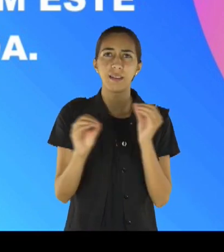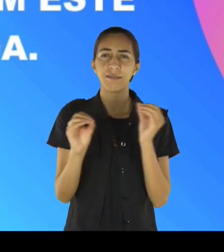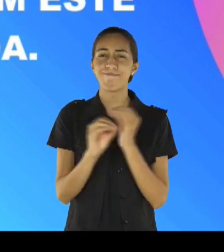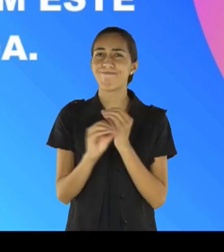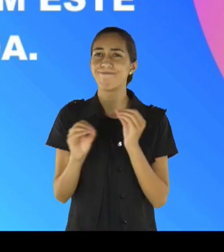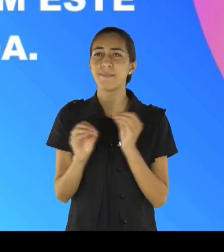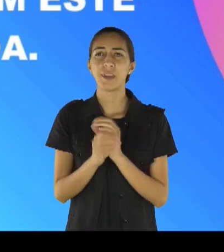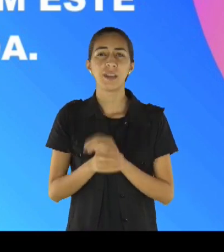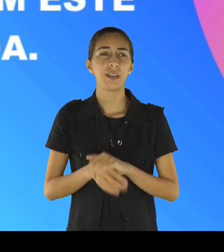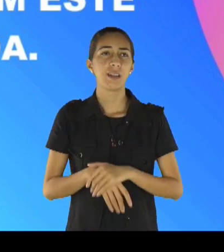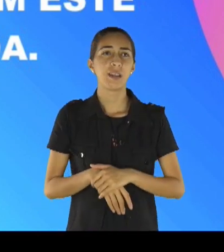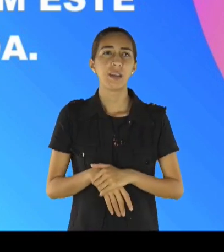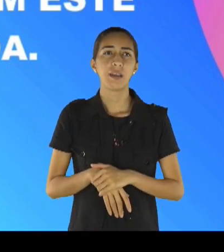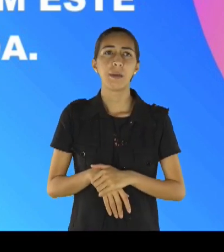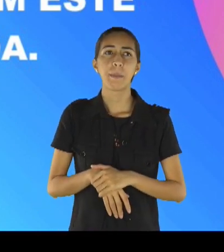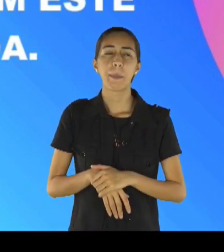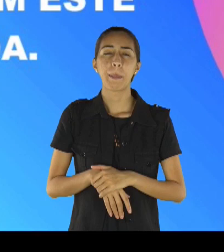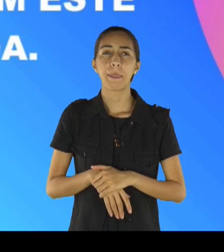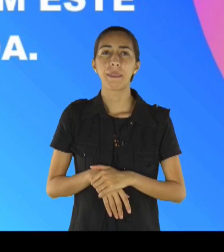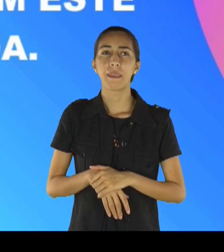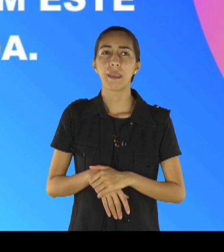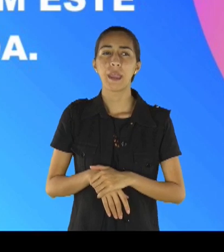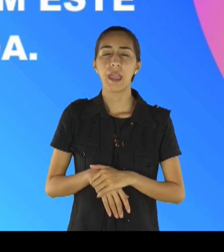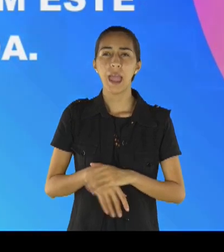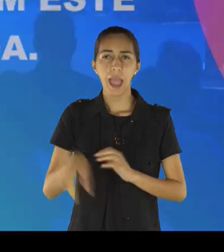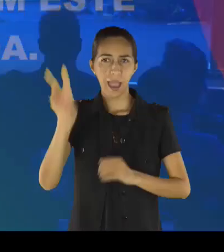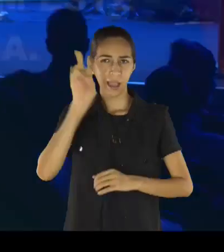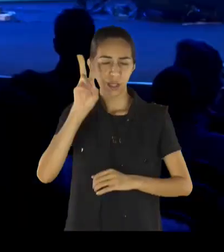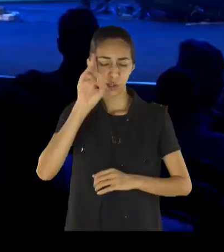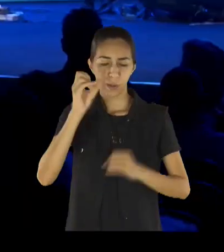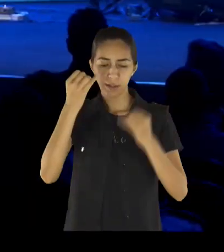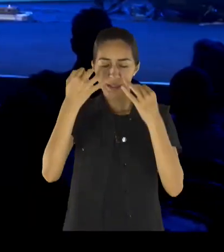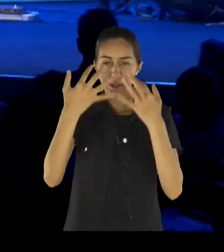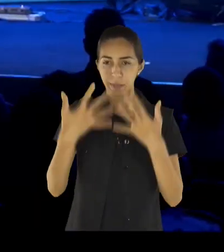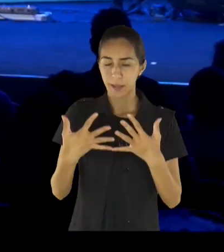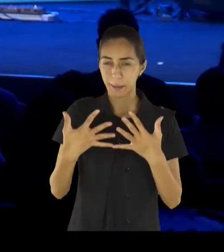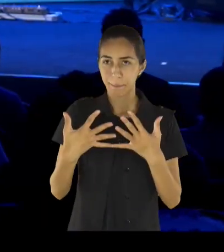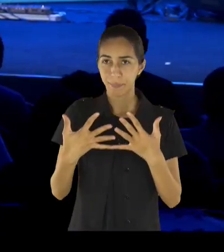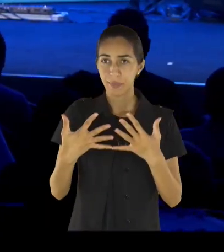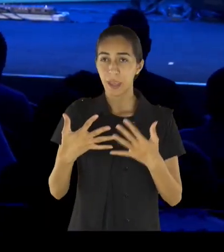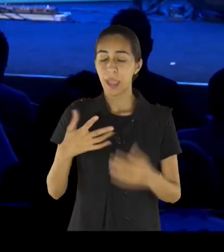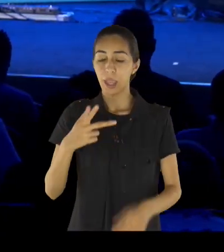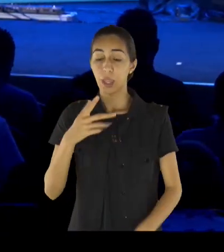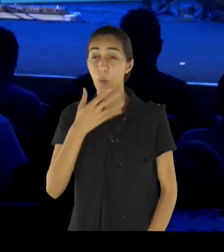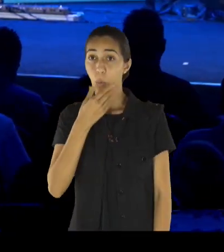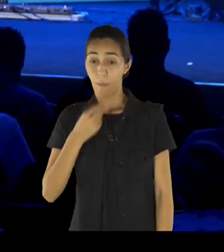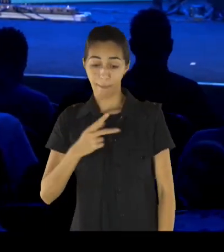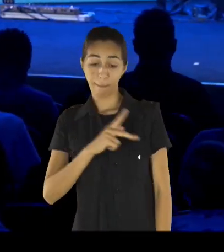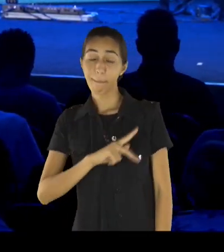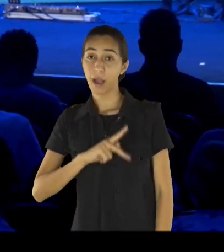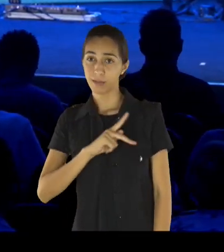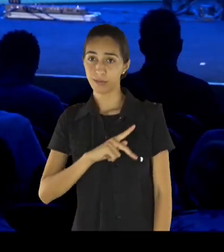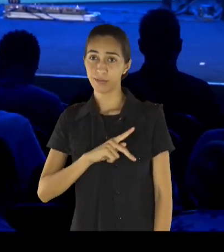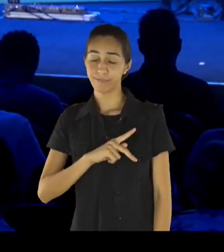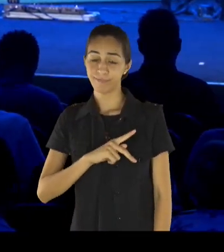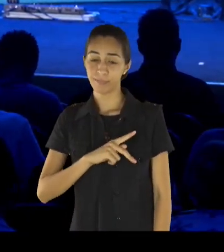Paulo, para quem não sabe a história, Paulo iria até Roma, de navio, e,